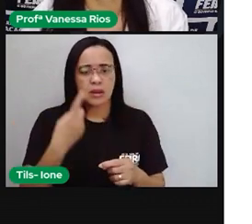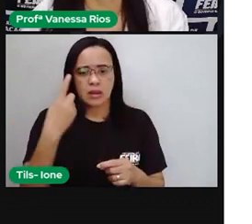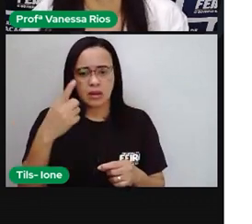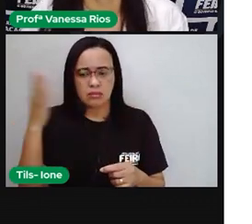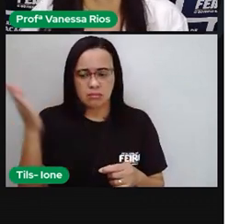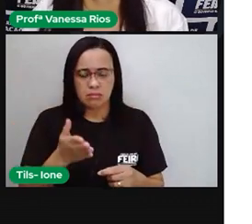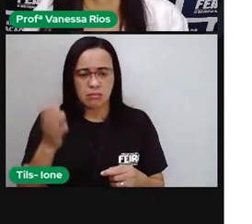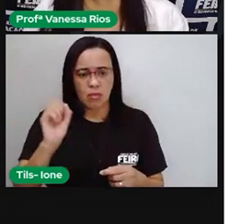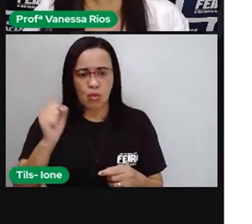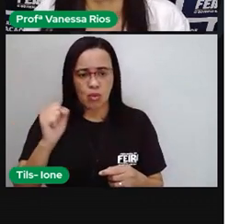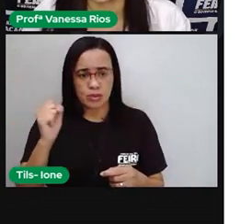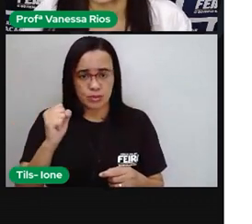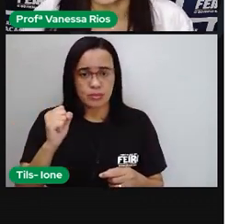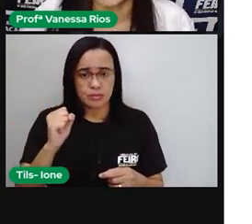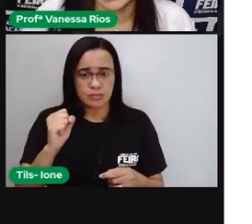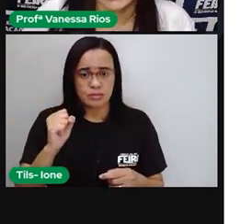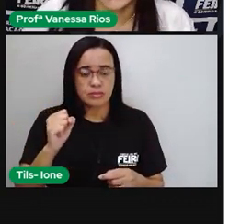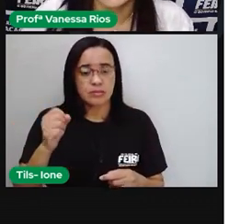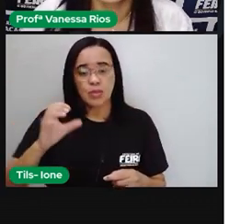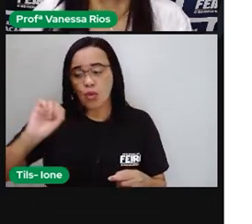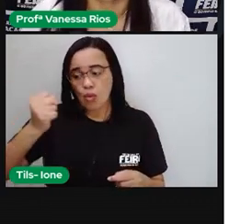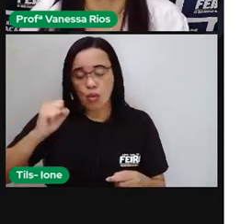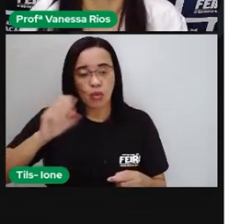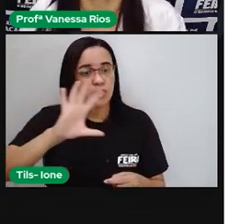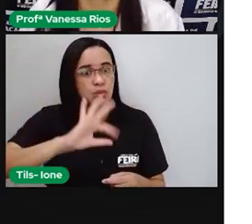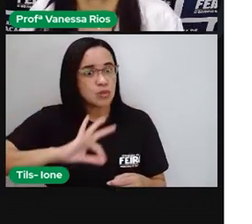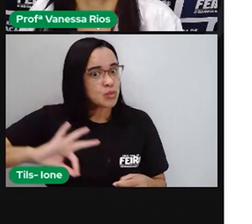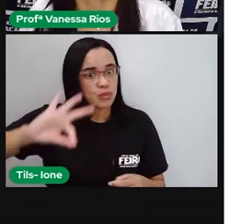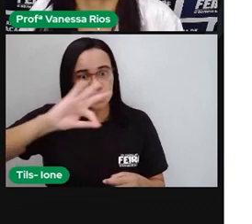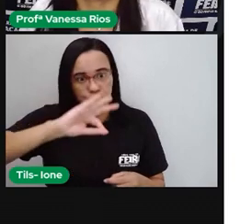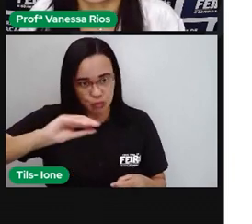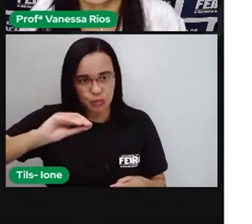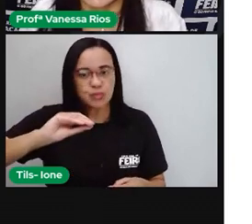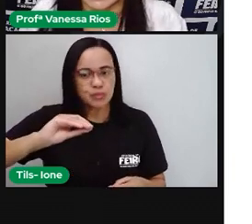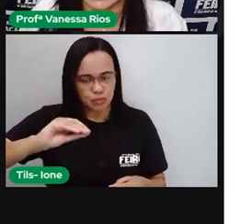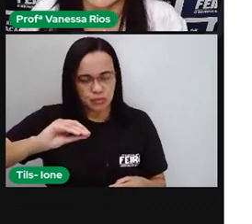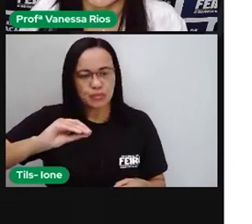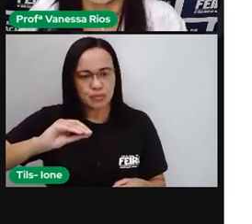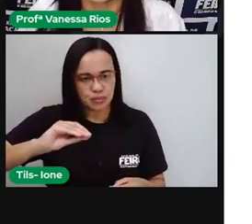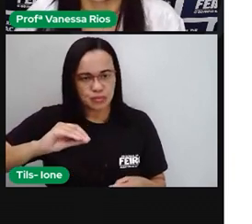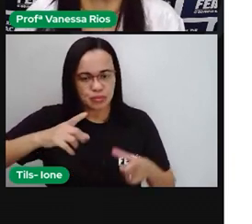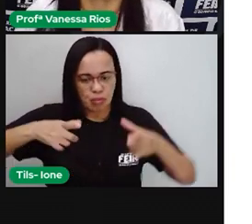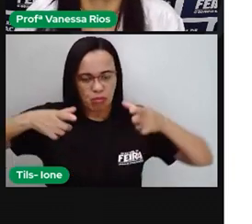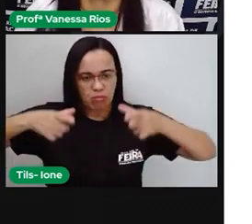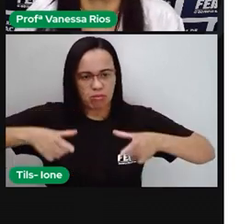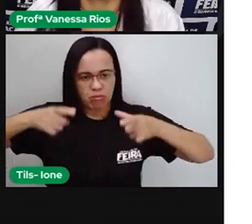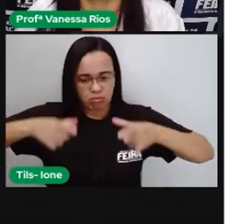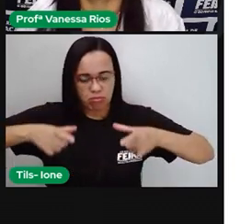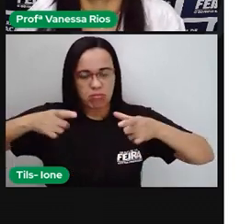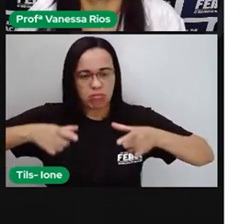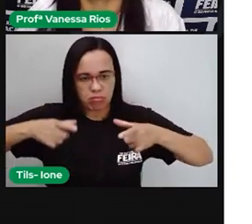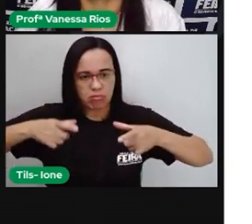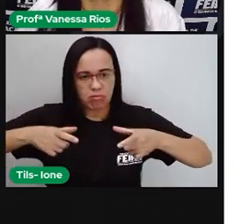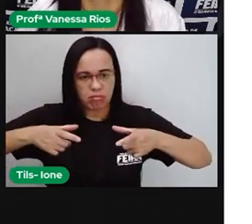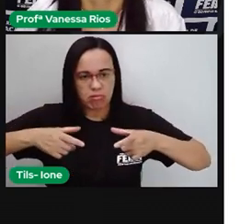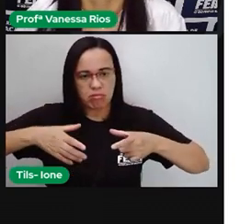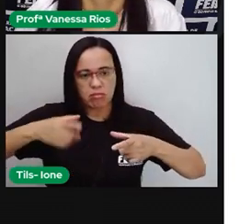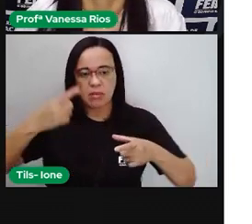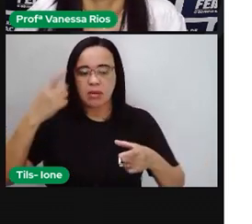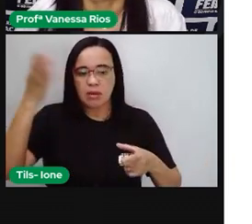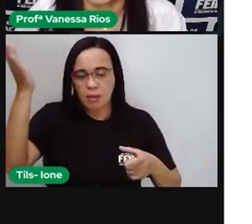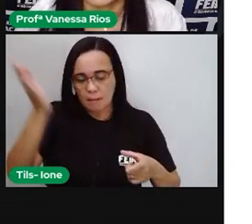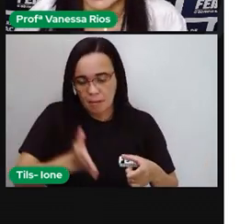simboliza as partes totais, não é? Quanto aí, ó, forma a pizza inteira. Então, a pizza toda foi dividida em